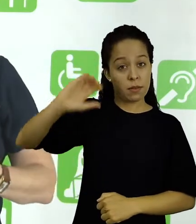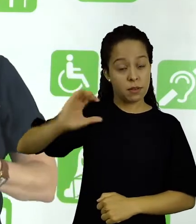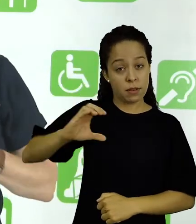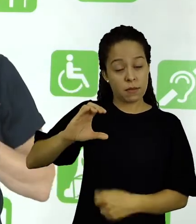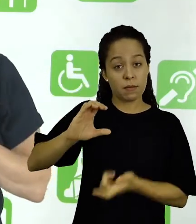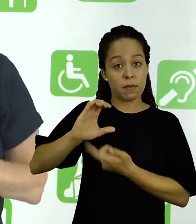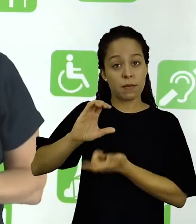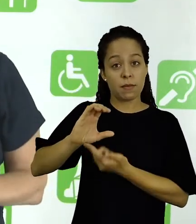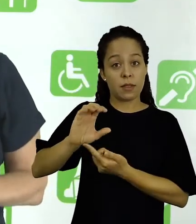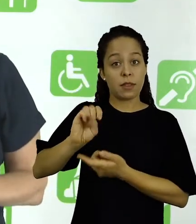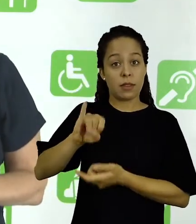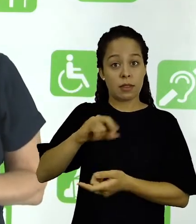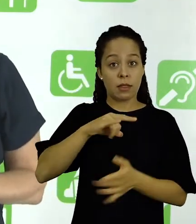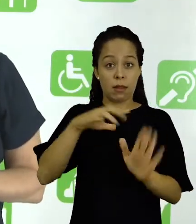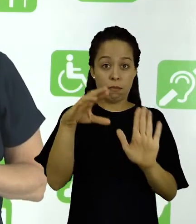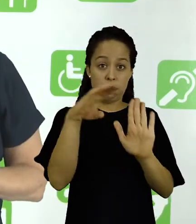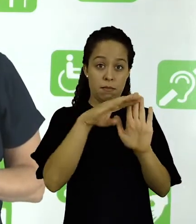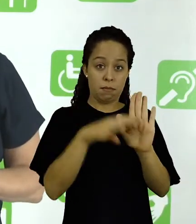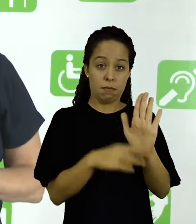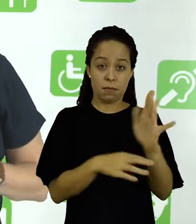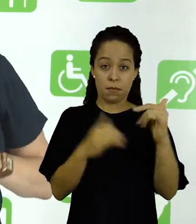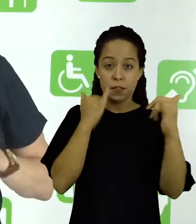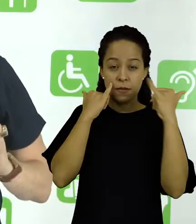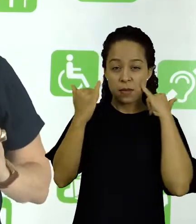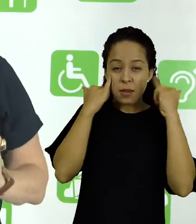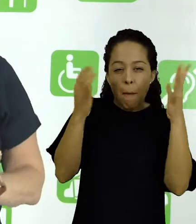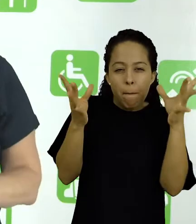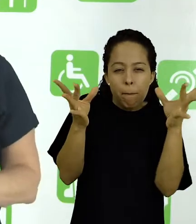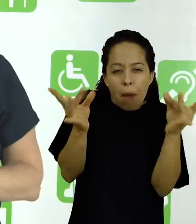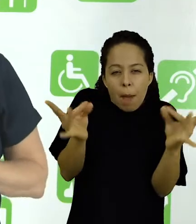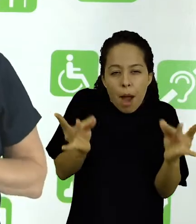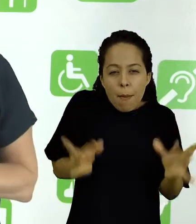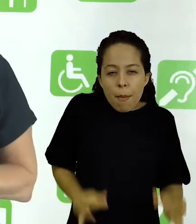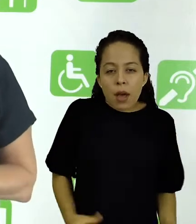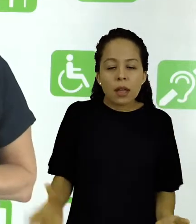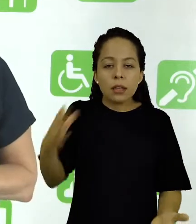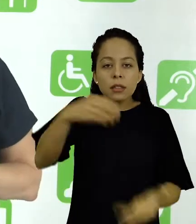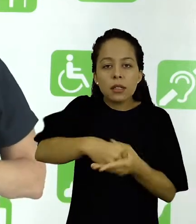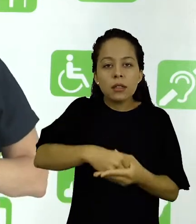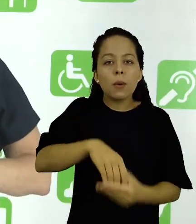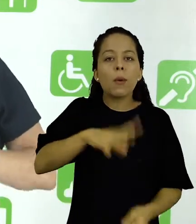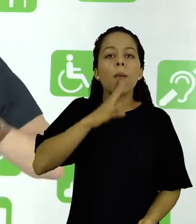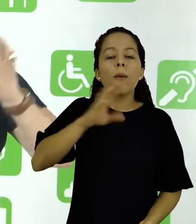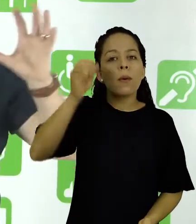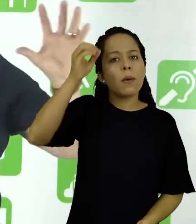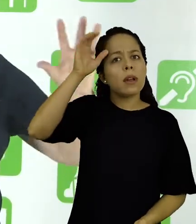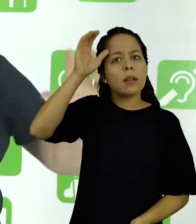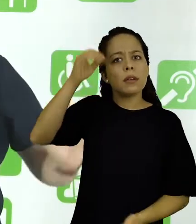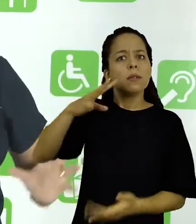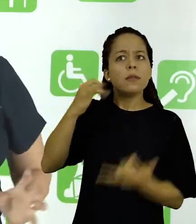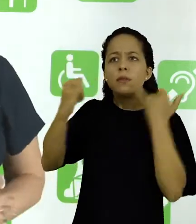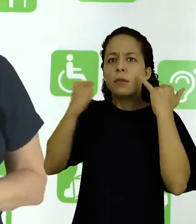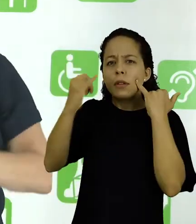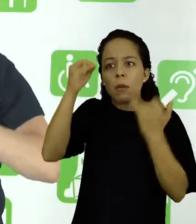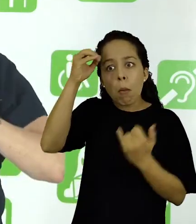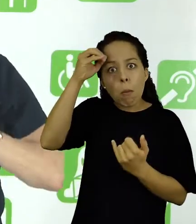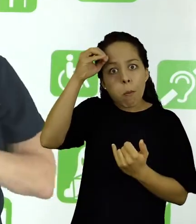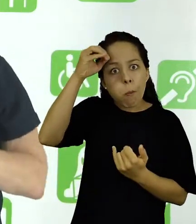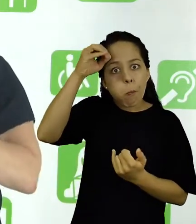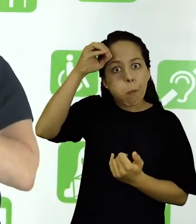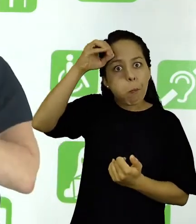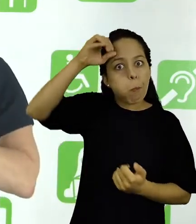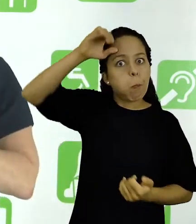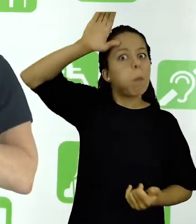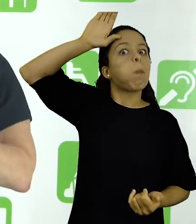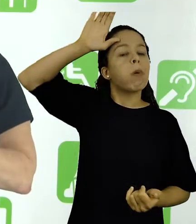conhecimento científico, quando ele é sistematizado, esse acúmulo de conhecimento